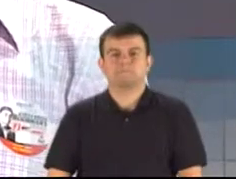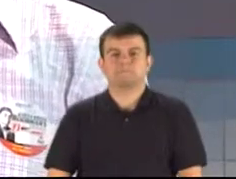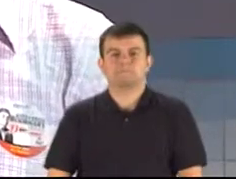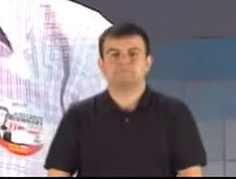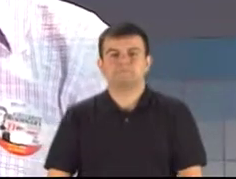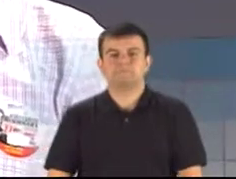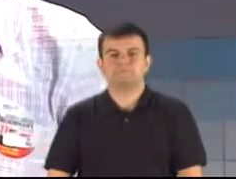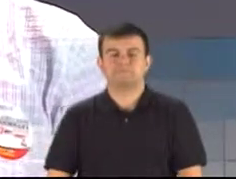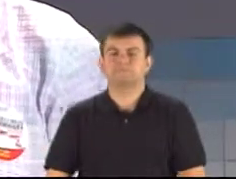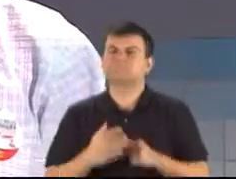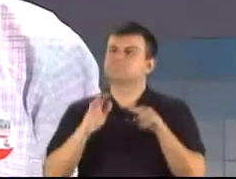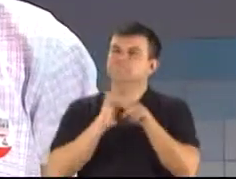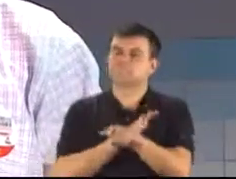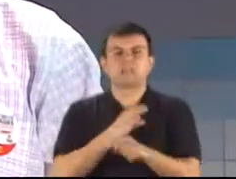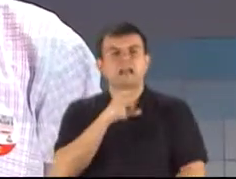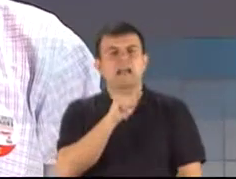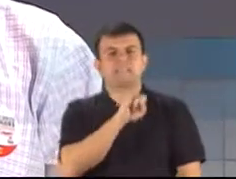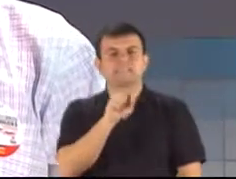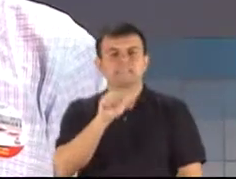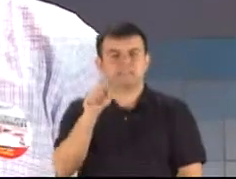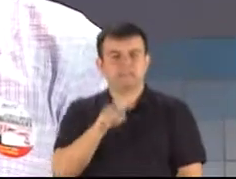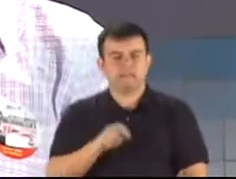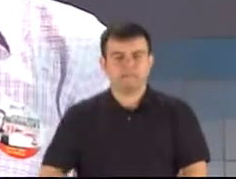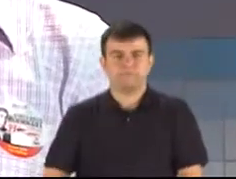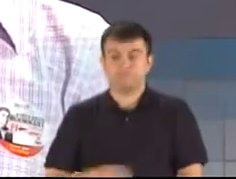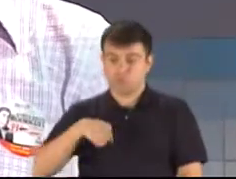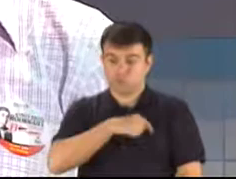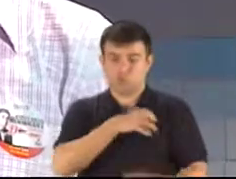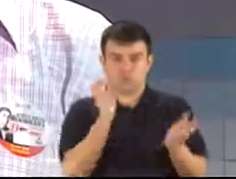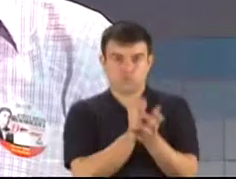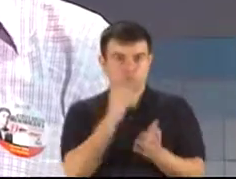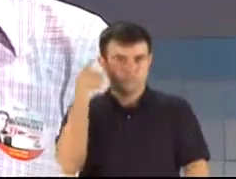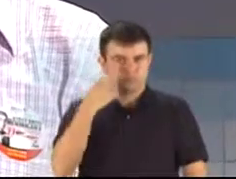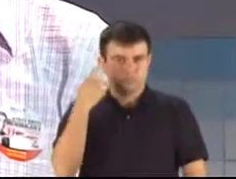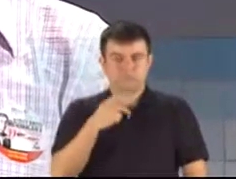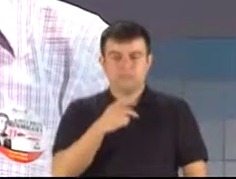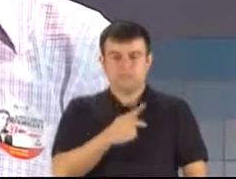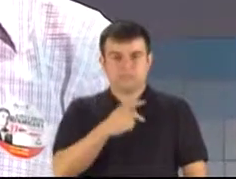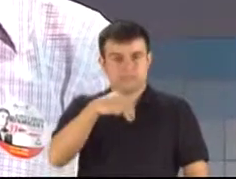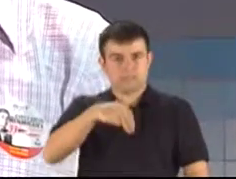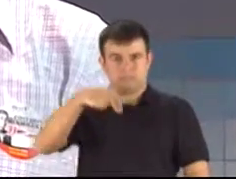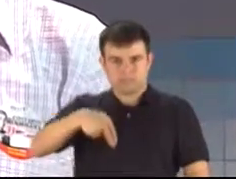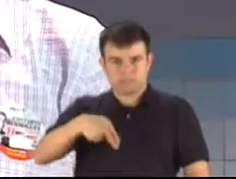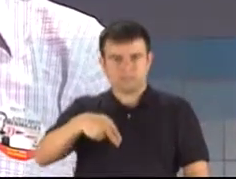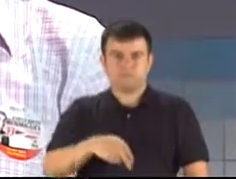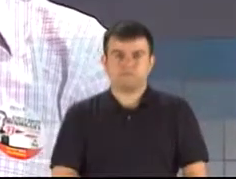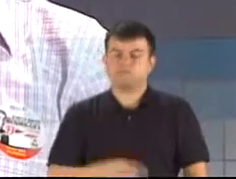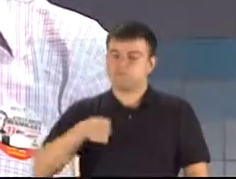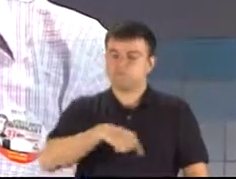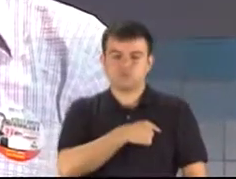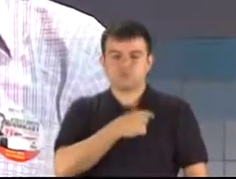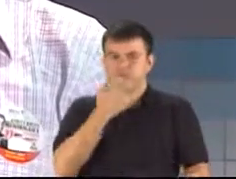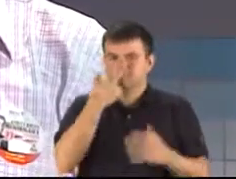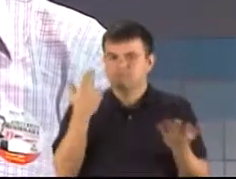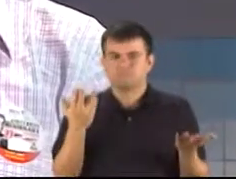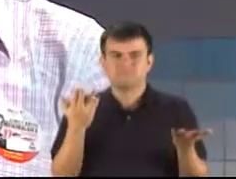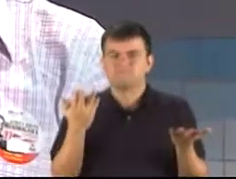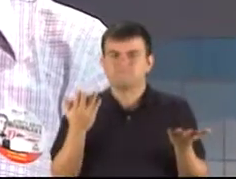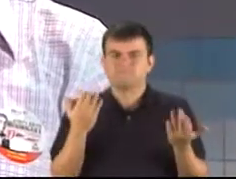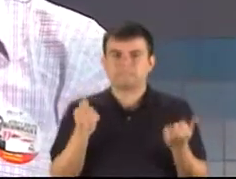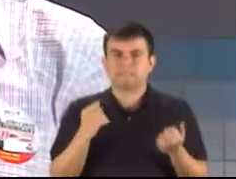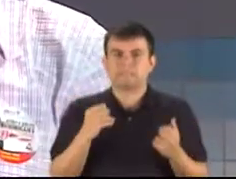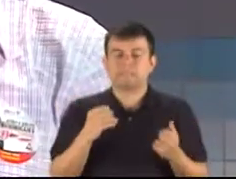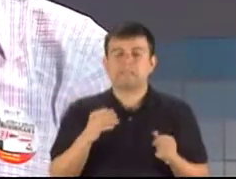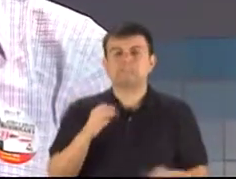Candidato Cassiá, nós do PMN somos completamente contra a lei dos direitos humanos, que